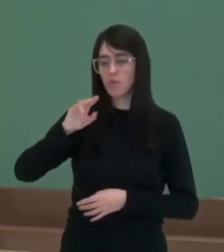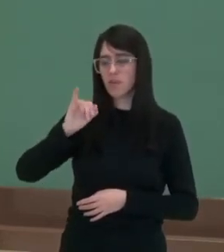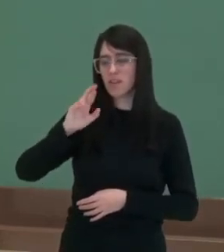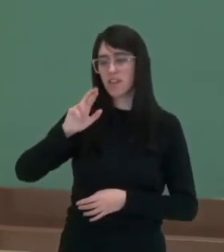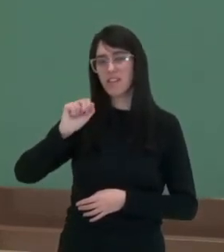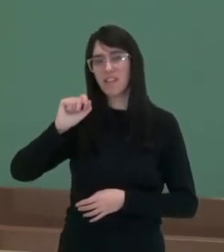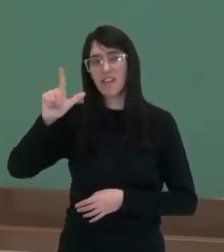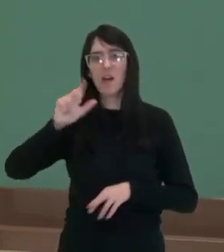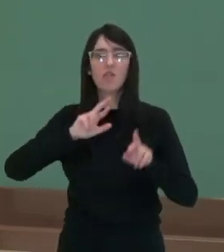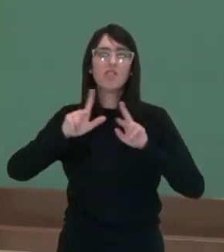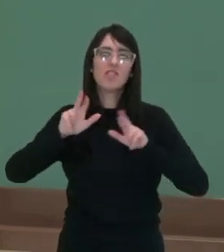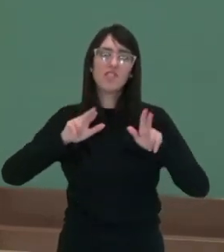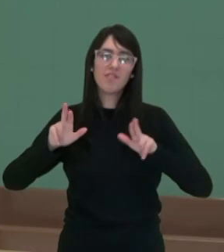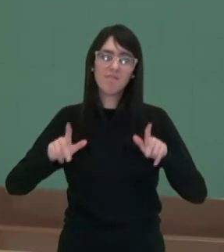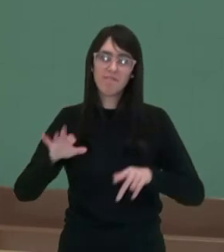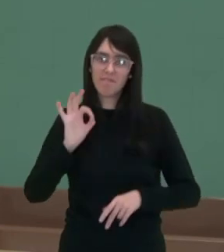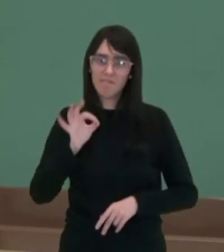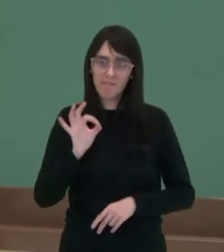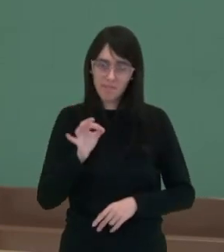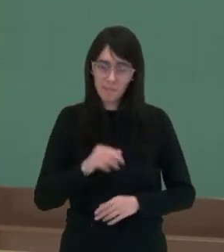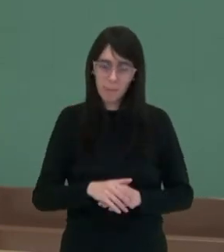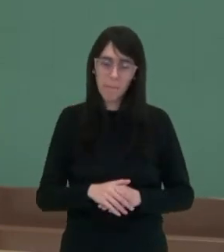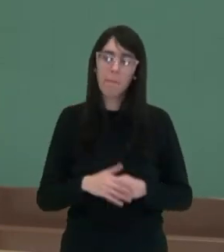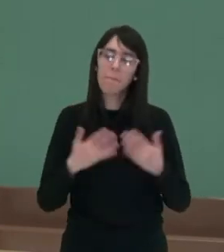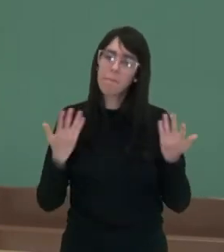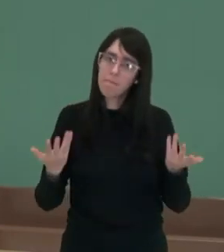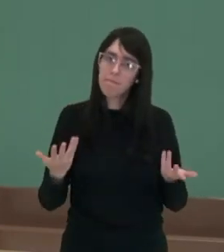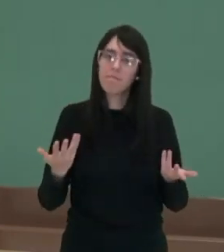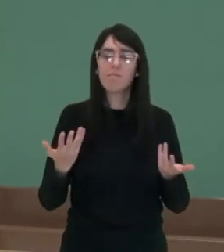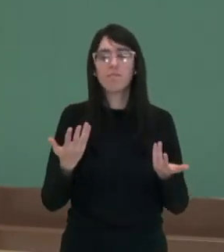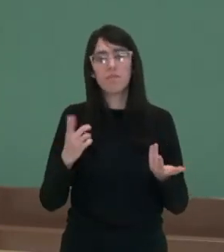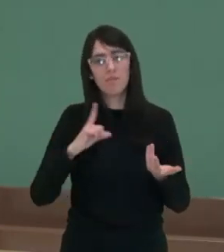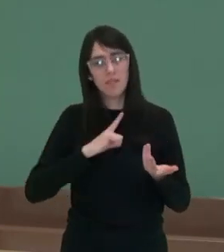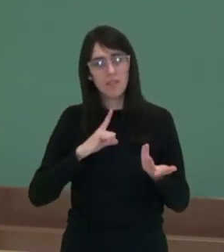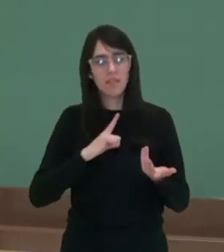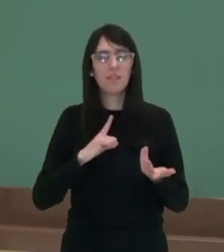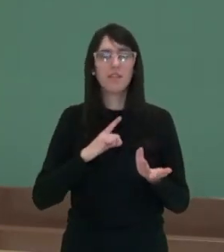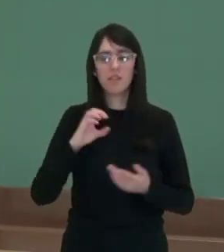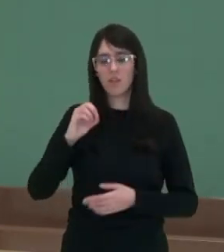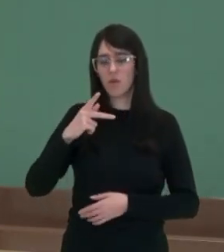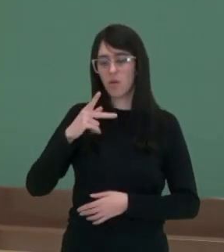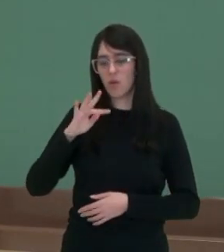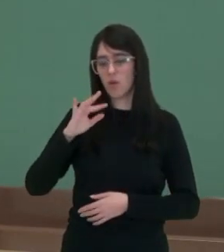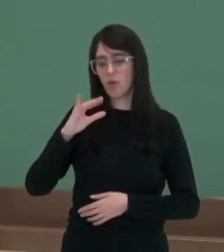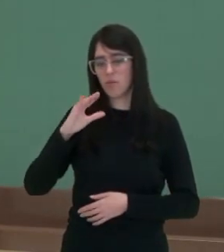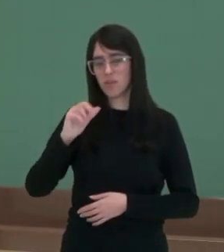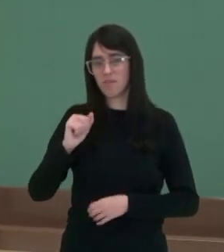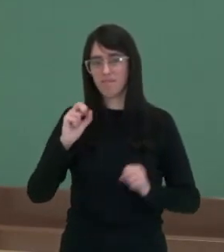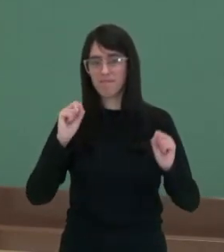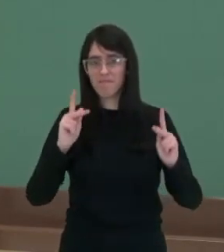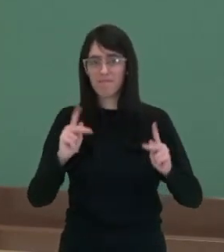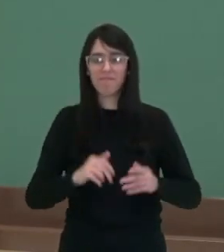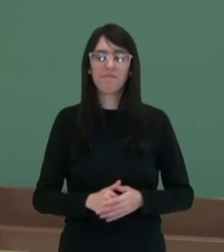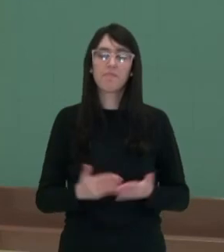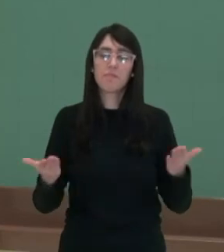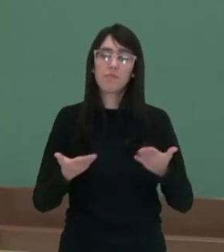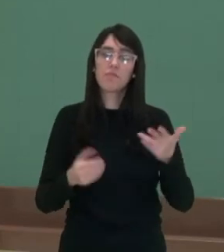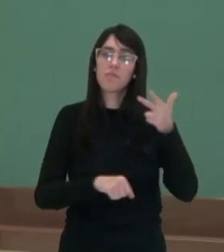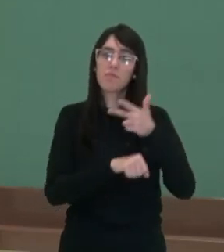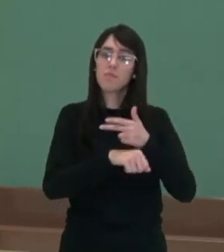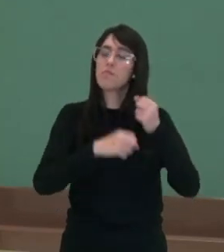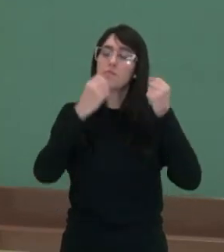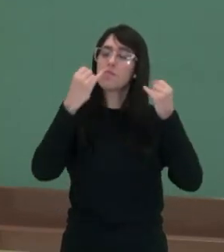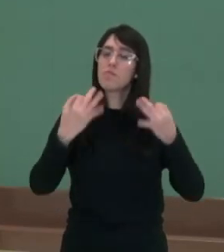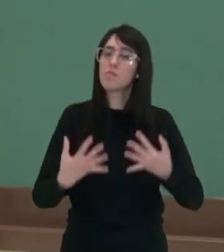molécula assimétrica e aí nós vamos ter a isomeria ótica. Muito bem, neste vídeo,